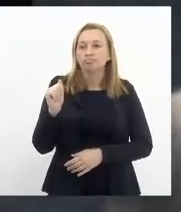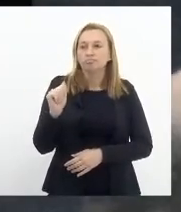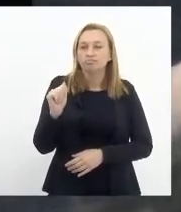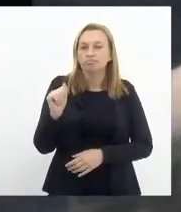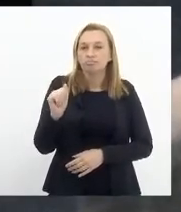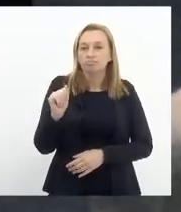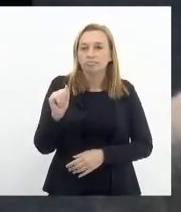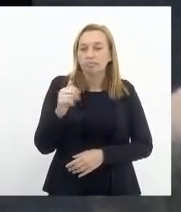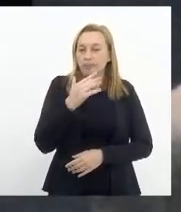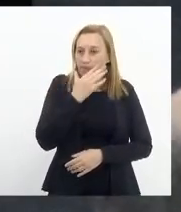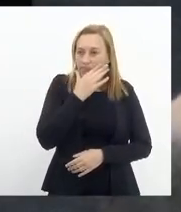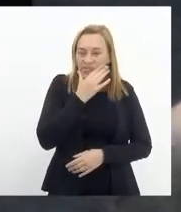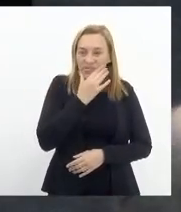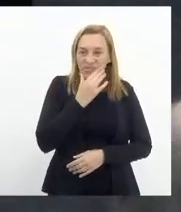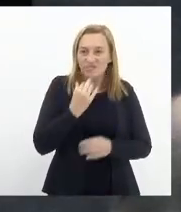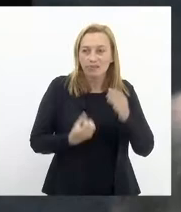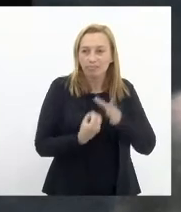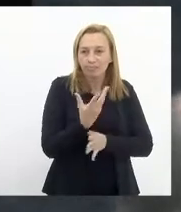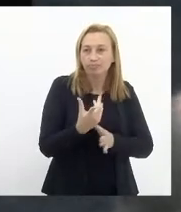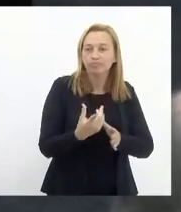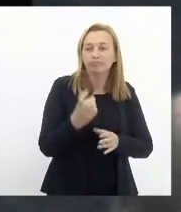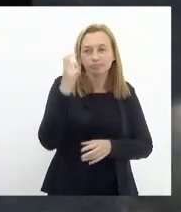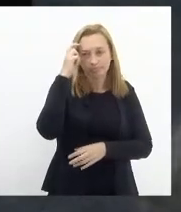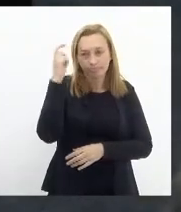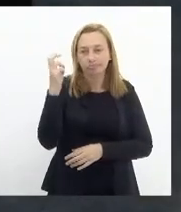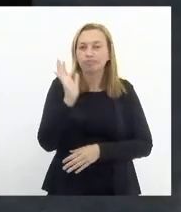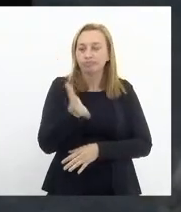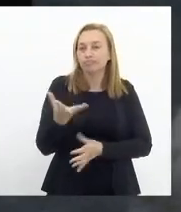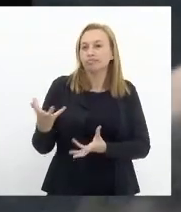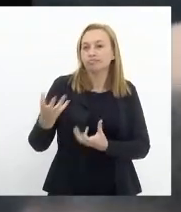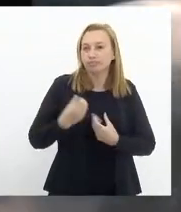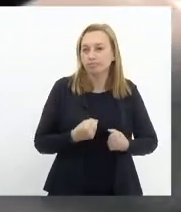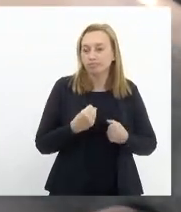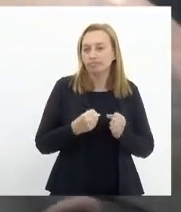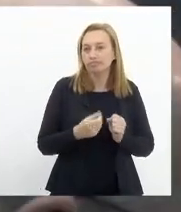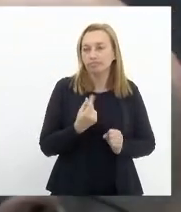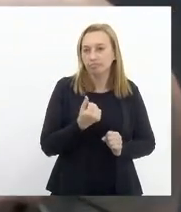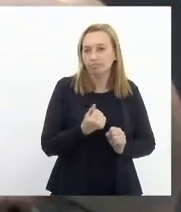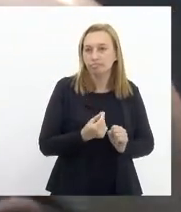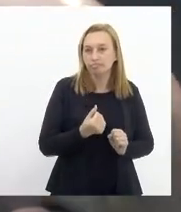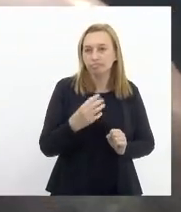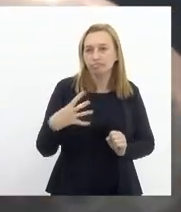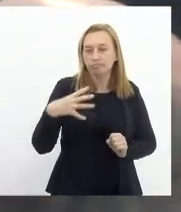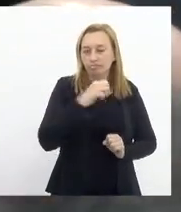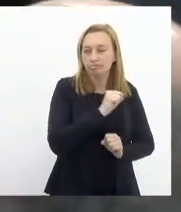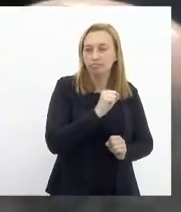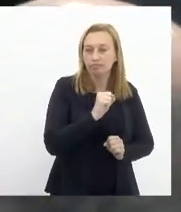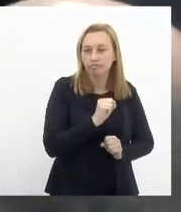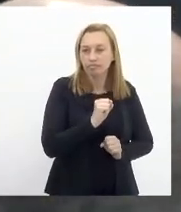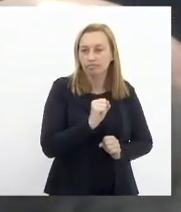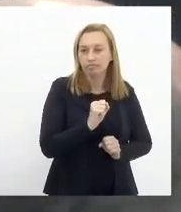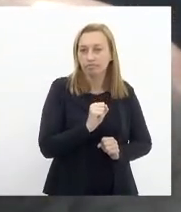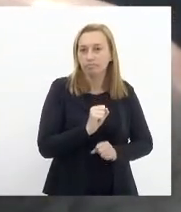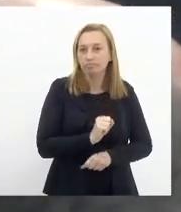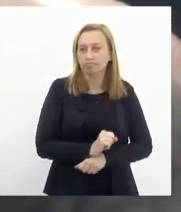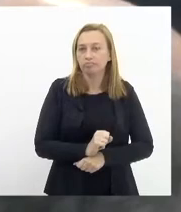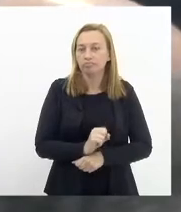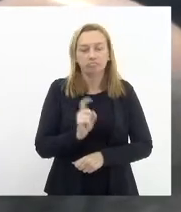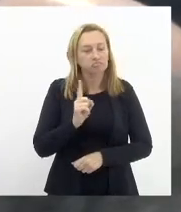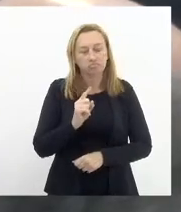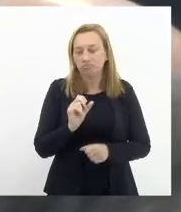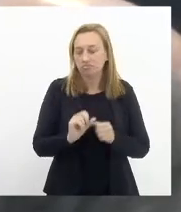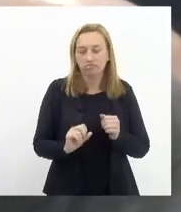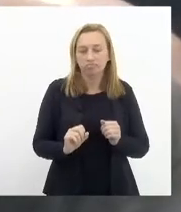fazedores de cultura já poderiam ter recebido auxílio emergencial de maneira concreta e não foi